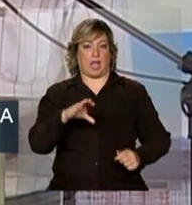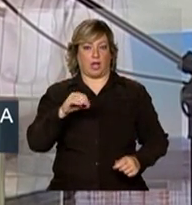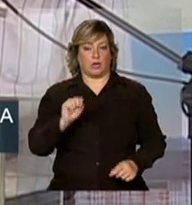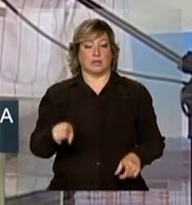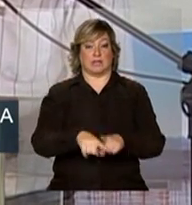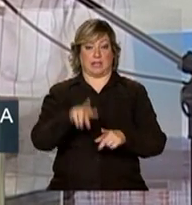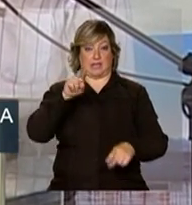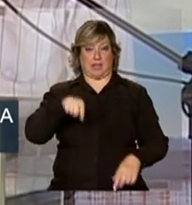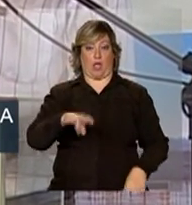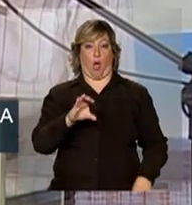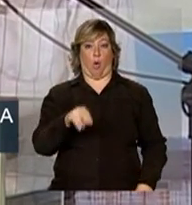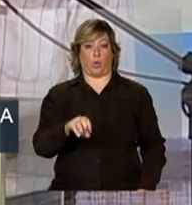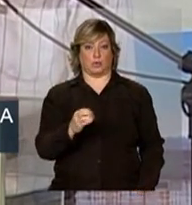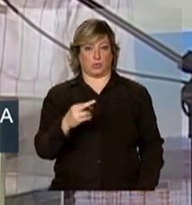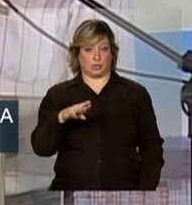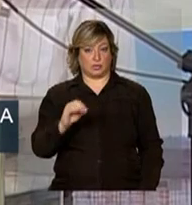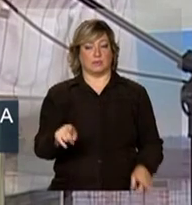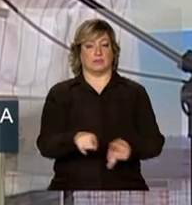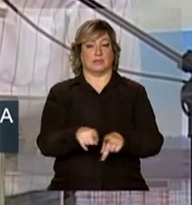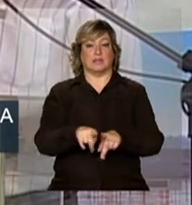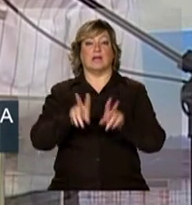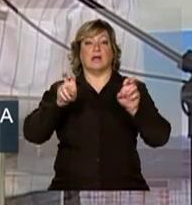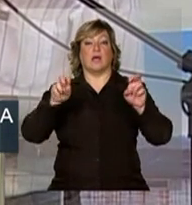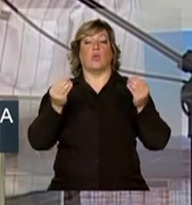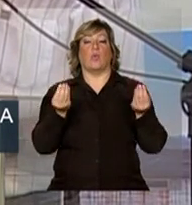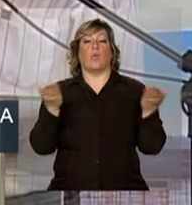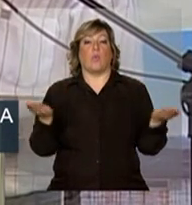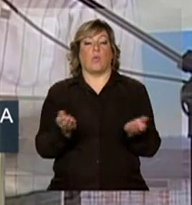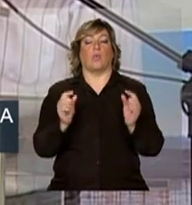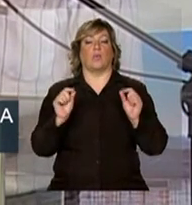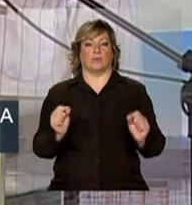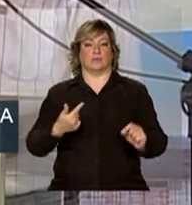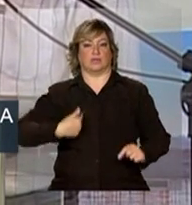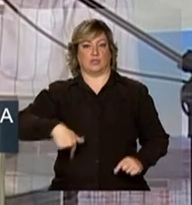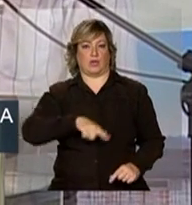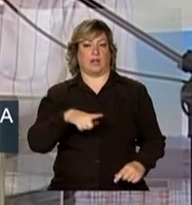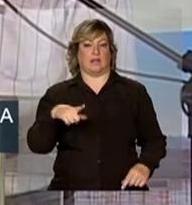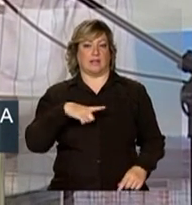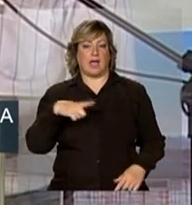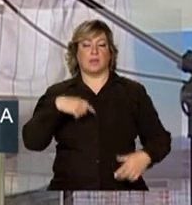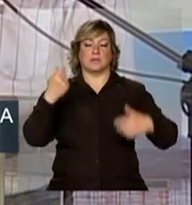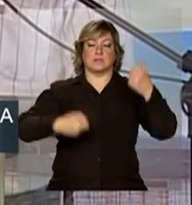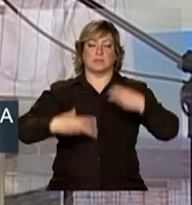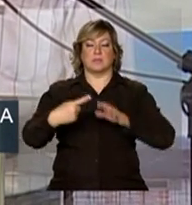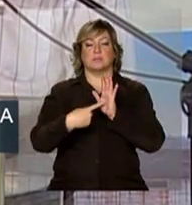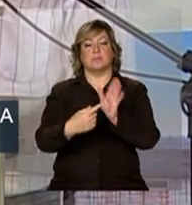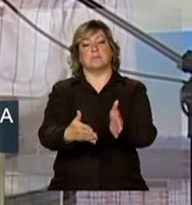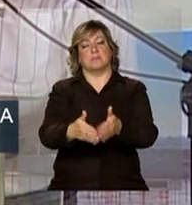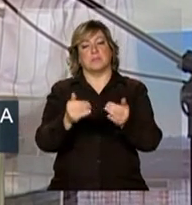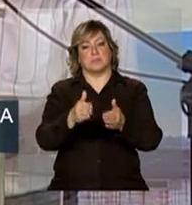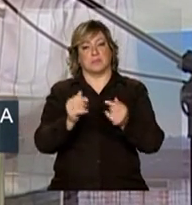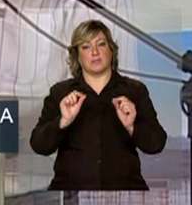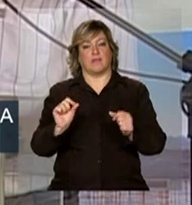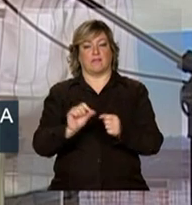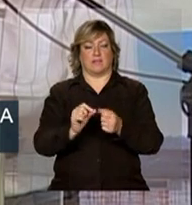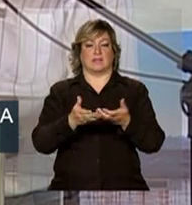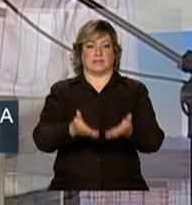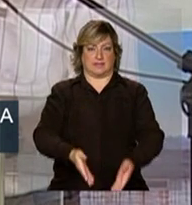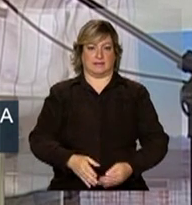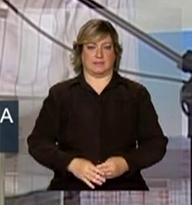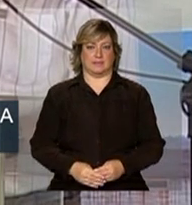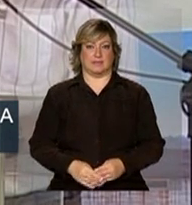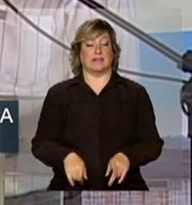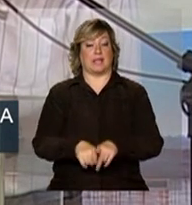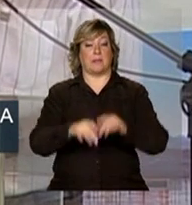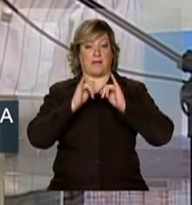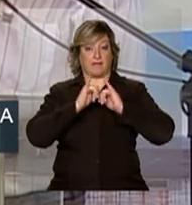do consórcio, a pauta, aquilo que nós temos reivindicado, aquilo que nós temos encaminhado. E